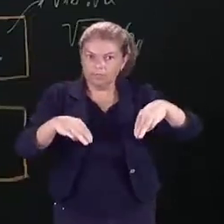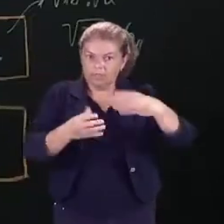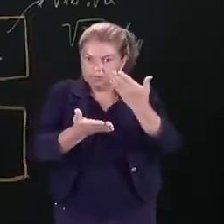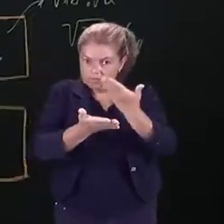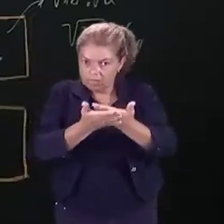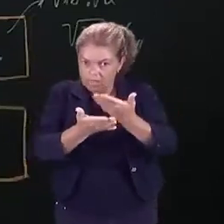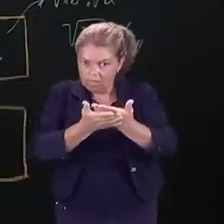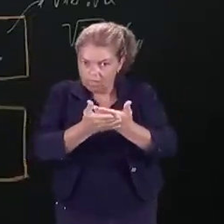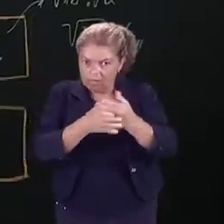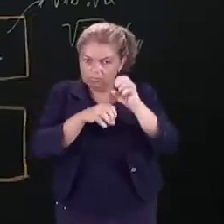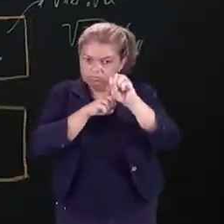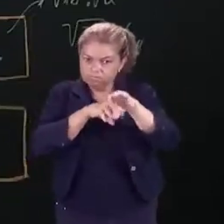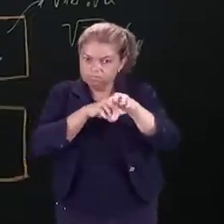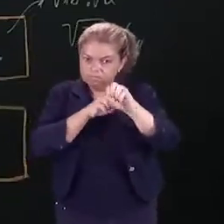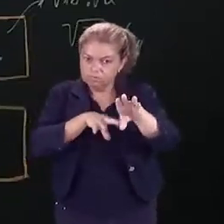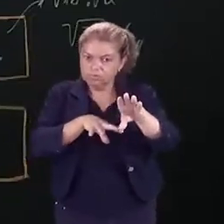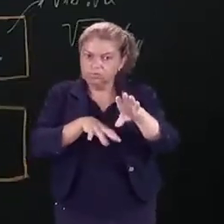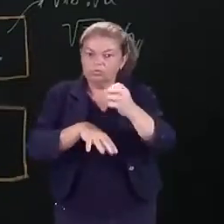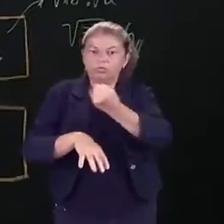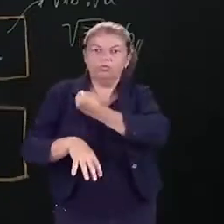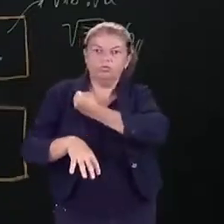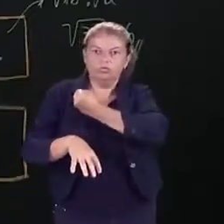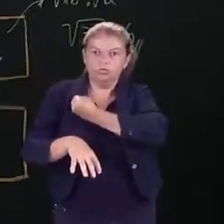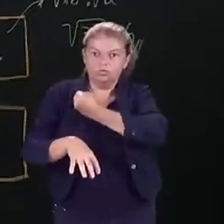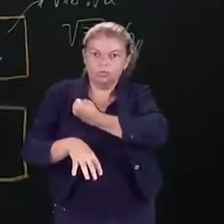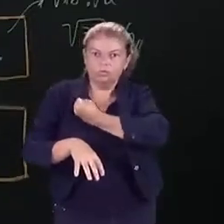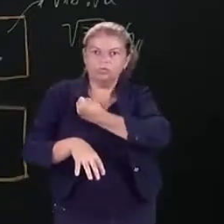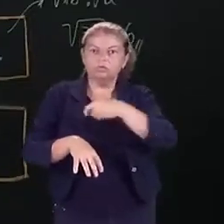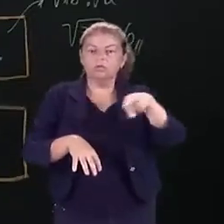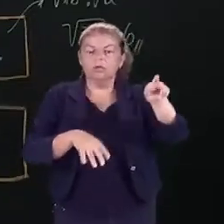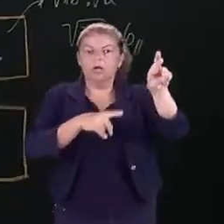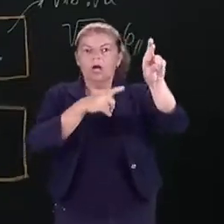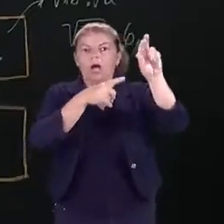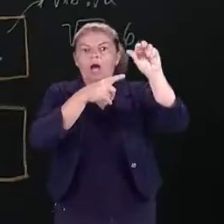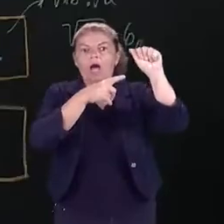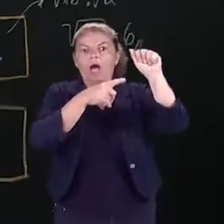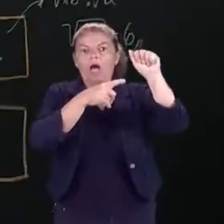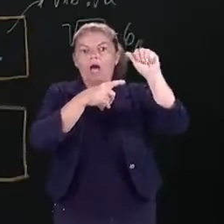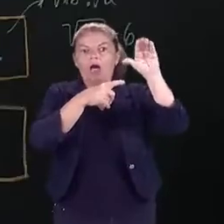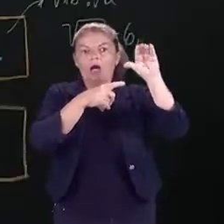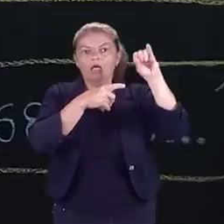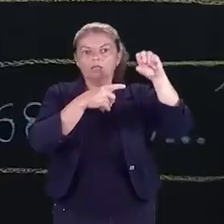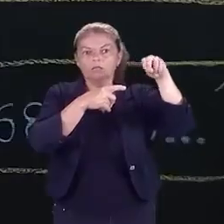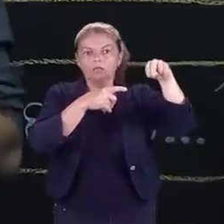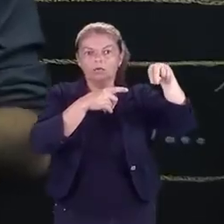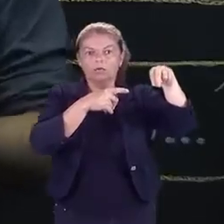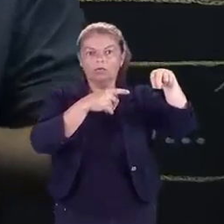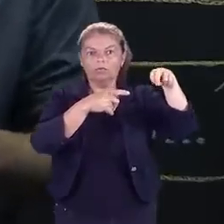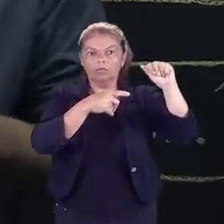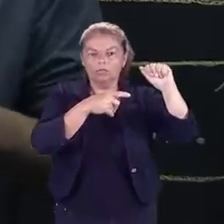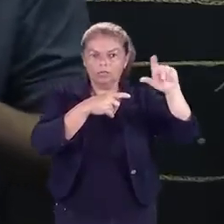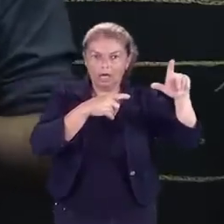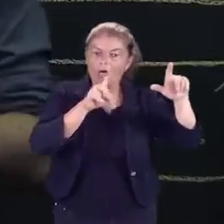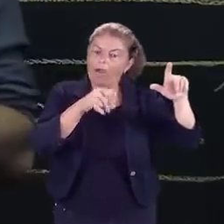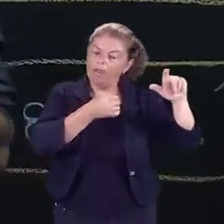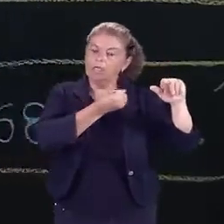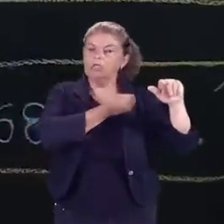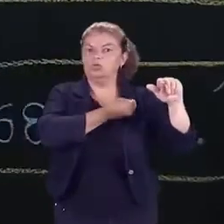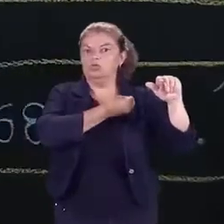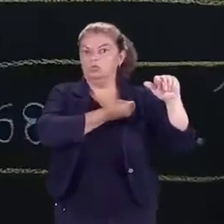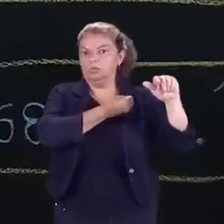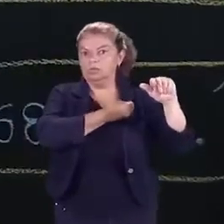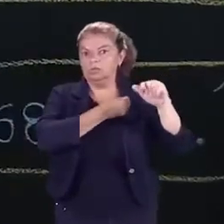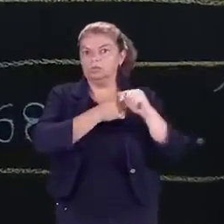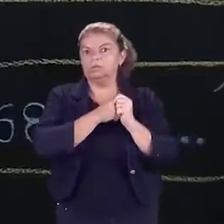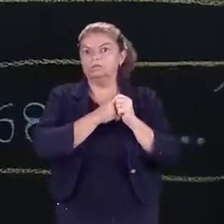aula sobre números irracionais, onde eu estou te mostrando que esses números, eles são números com casos